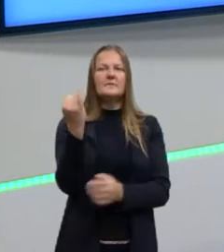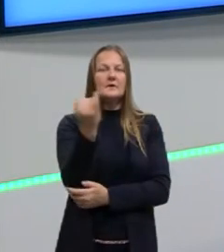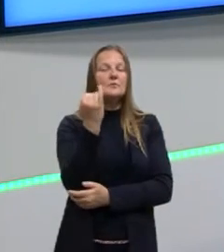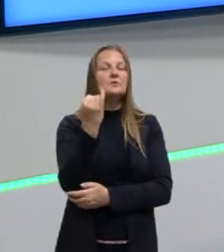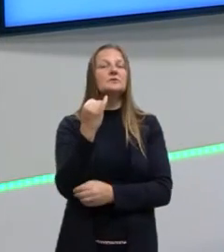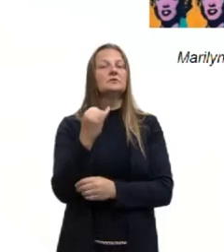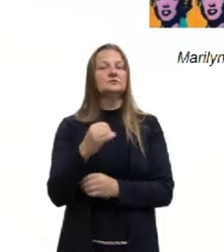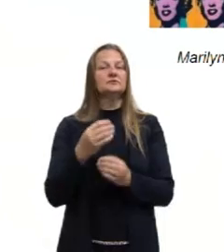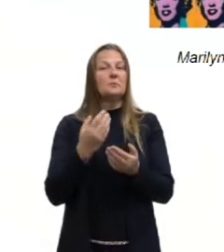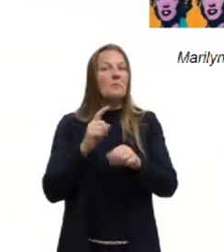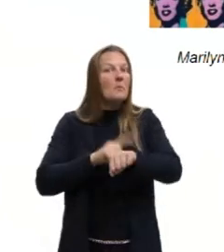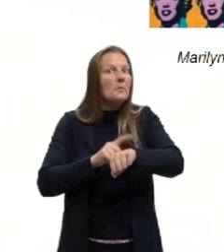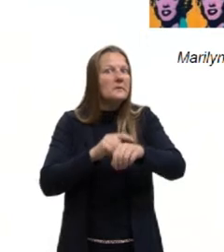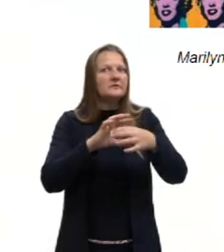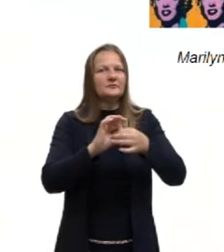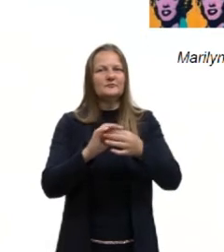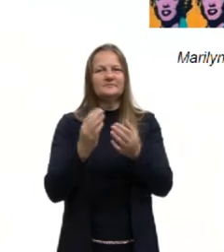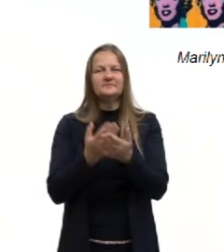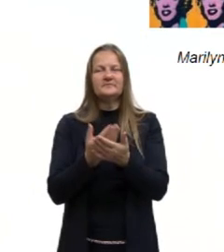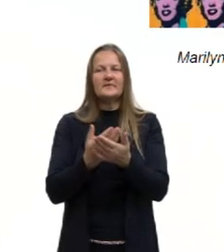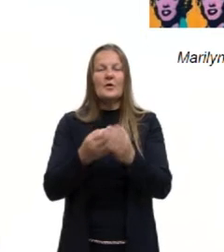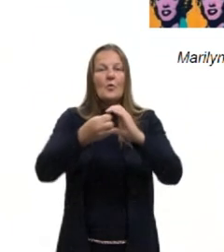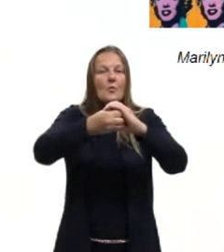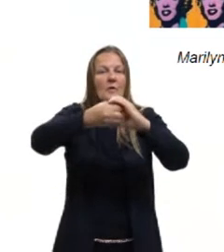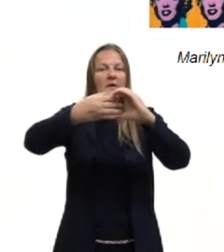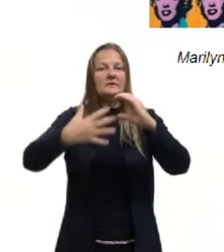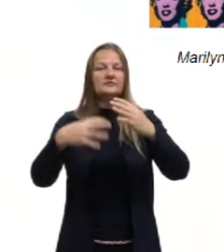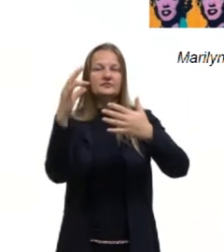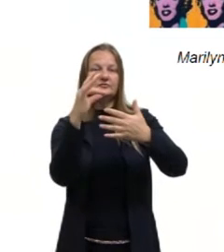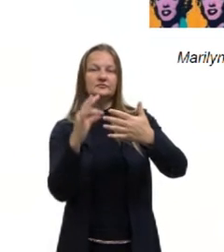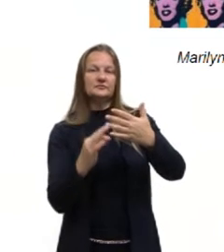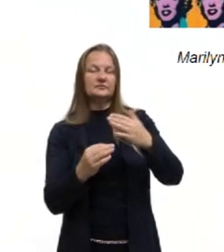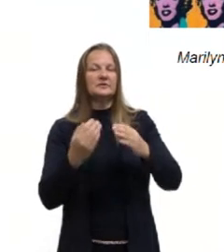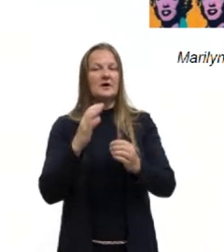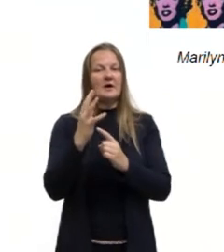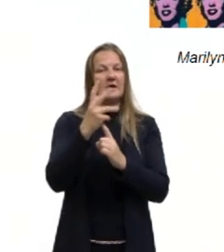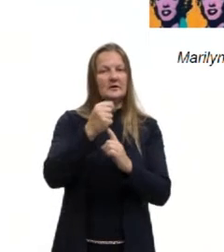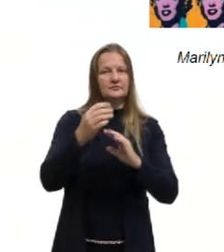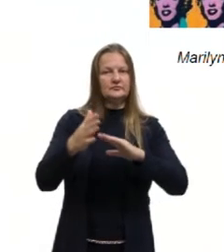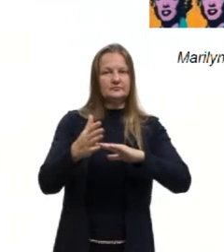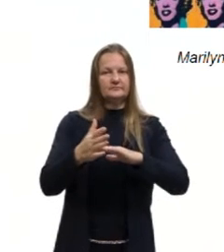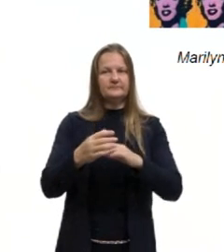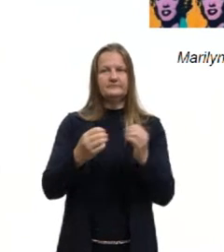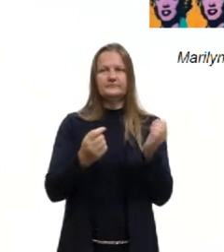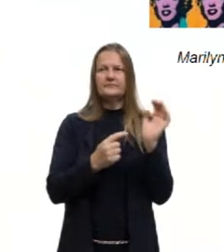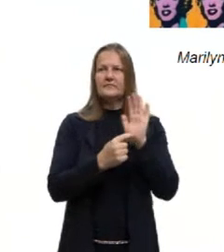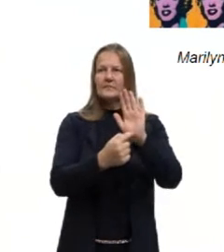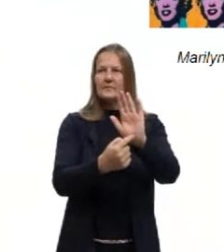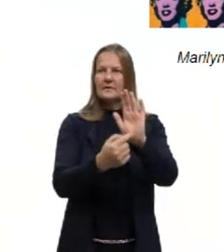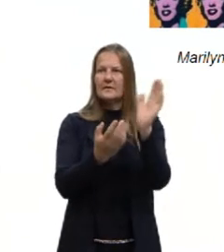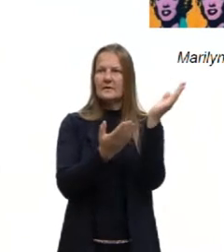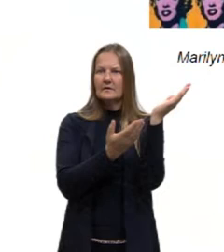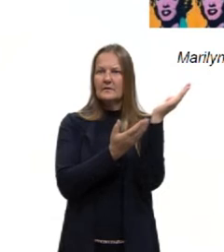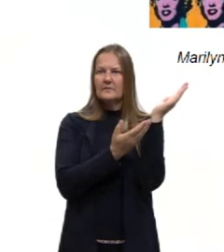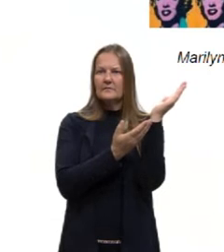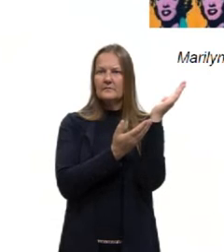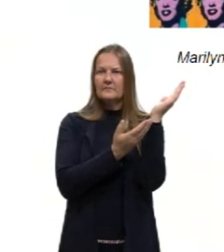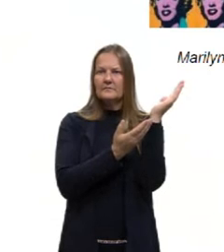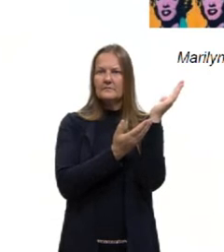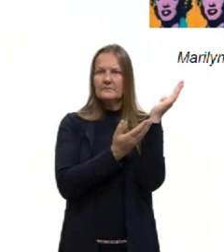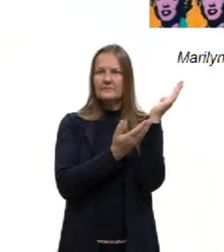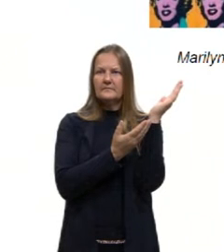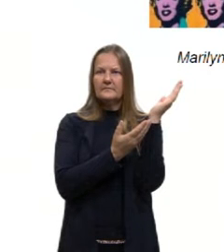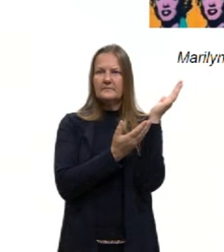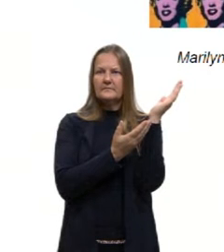momento aqui da aula, para a gente entender as características da arte contemporânea. Estou apresentando para vocês uma obra do Andy Warhol,